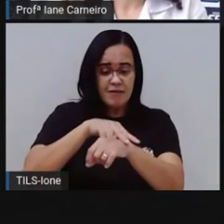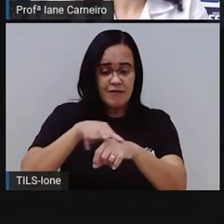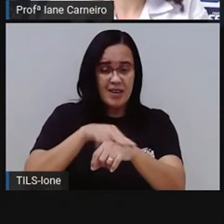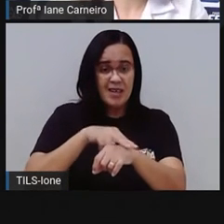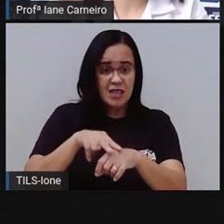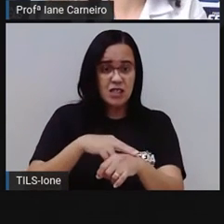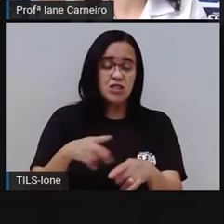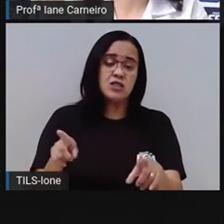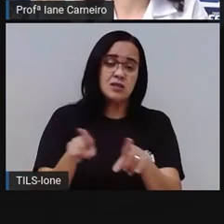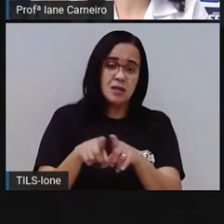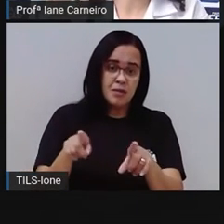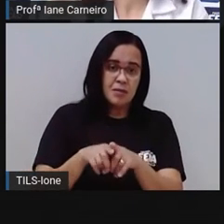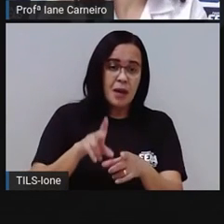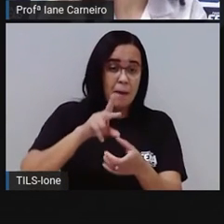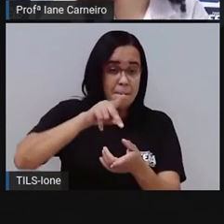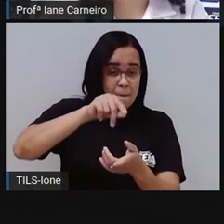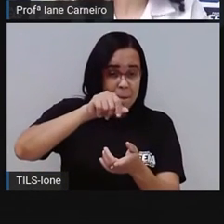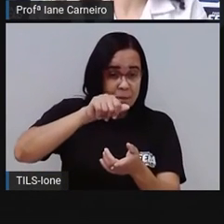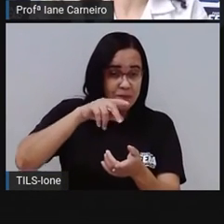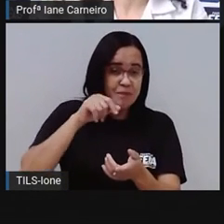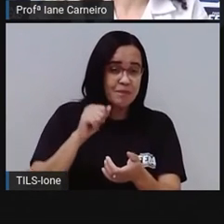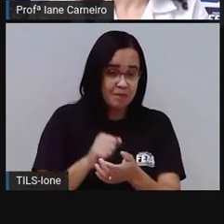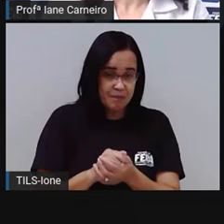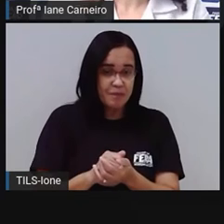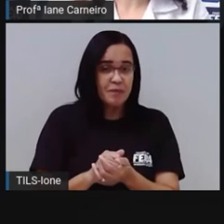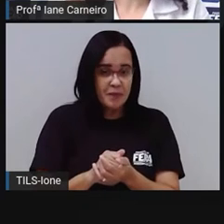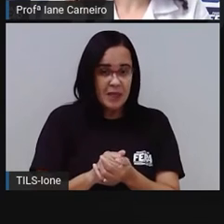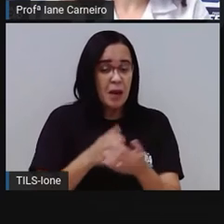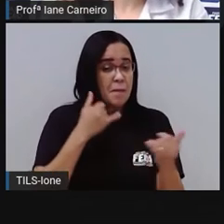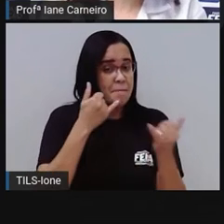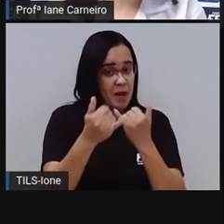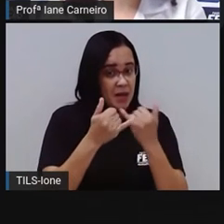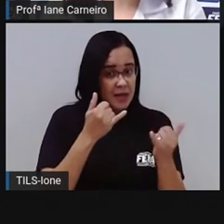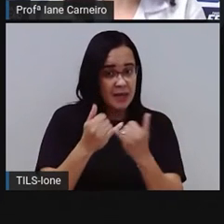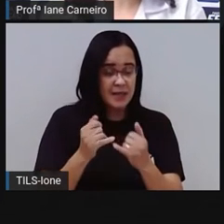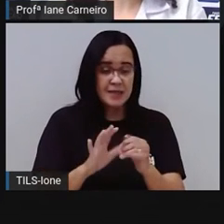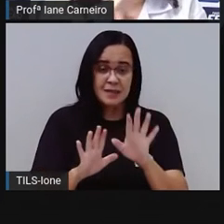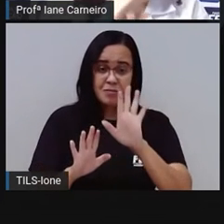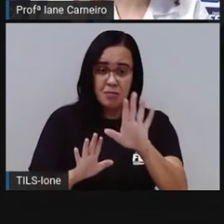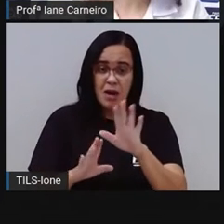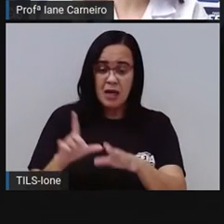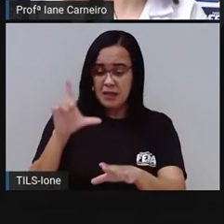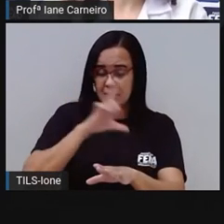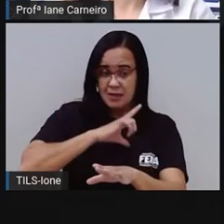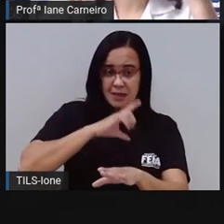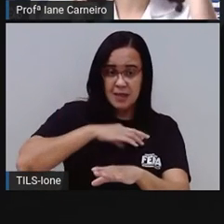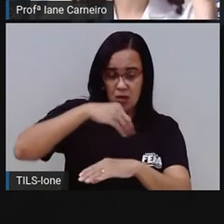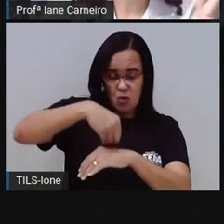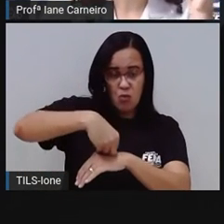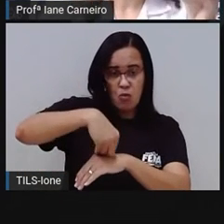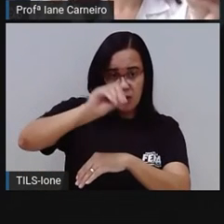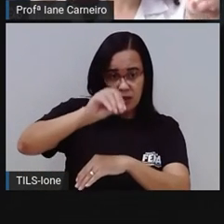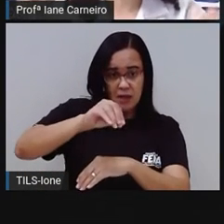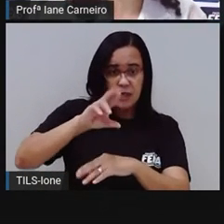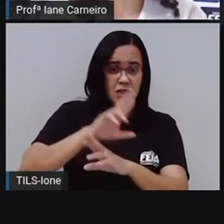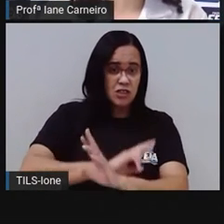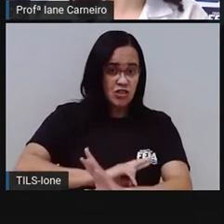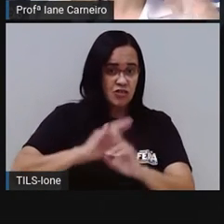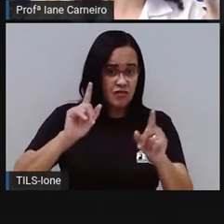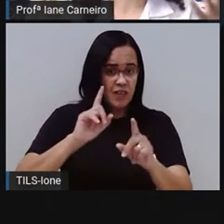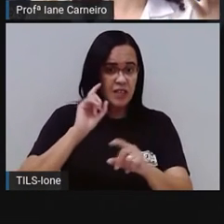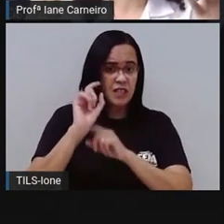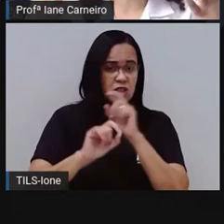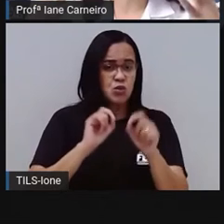azedo. Aí a gente poderia dizer, é o limão. Só que tem uma dica ali que diferencia o kiwi do